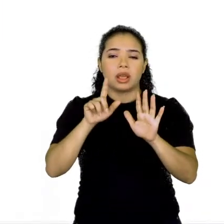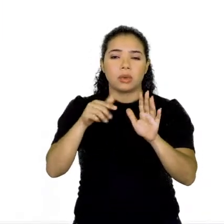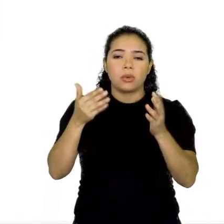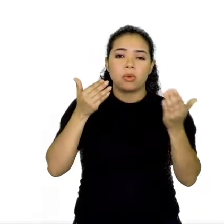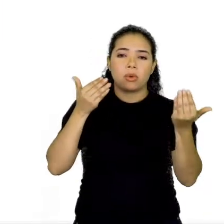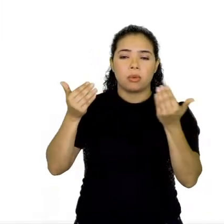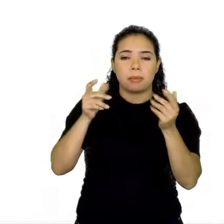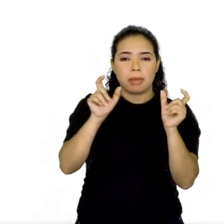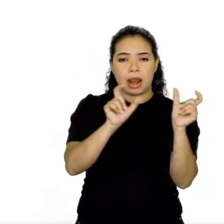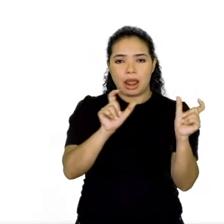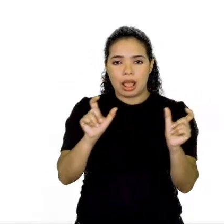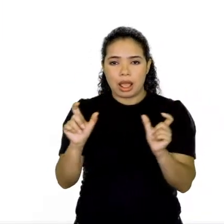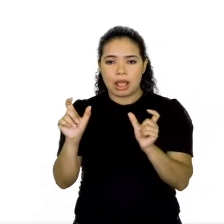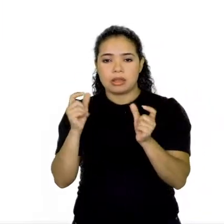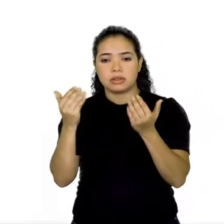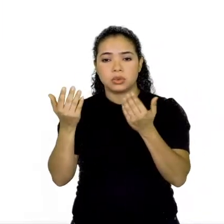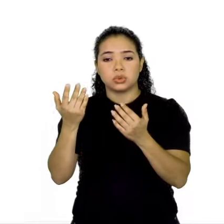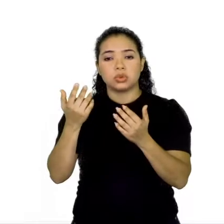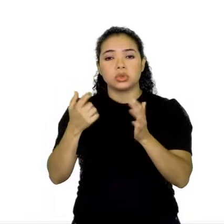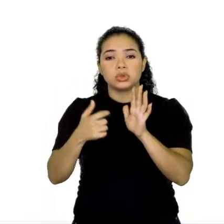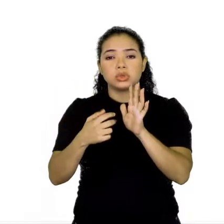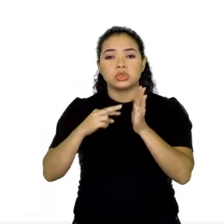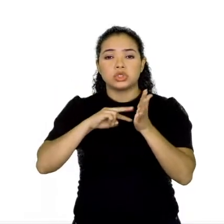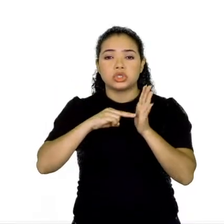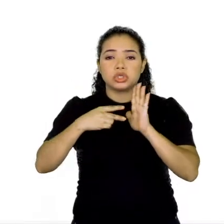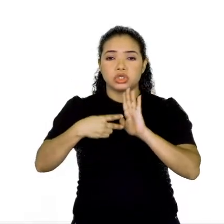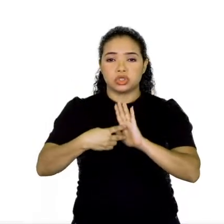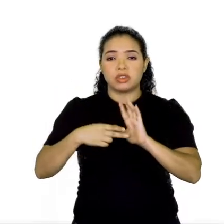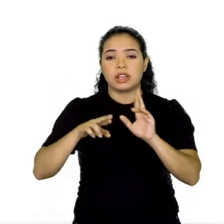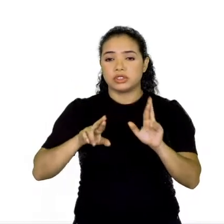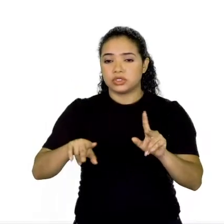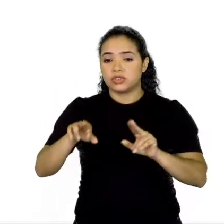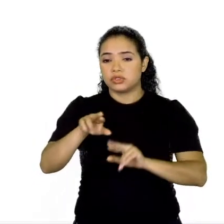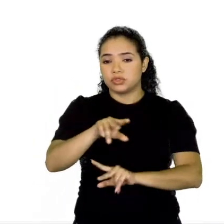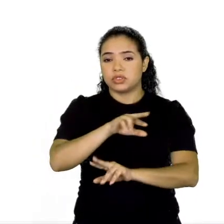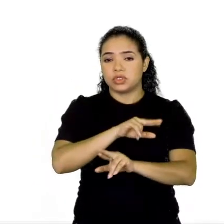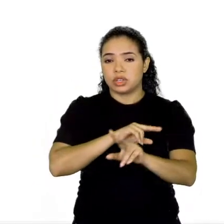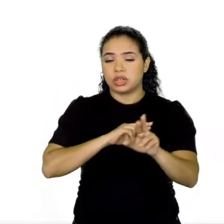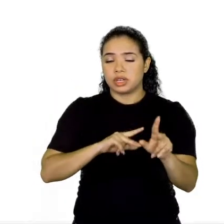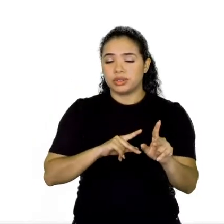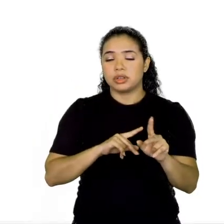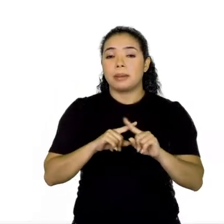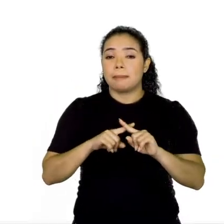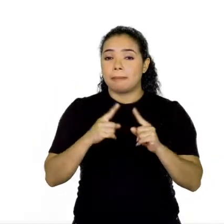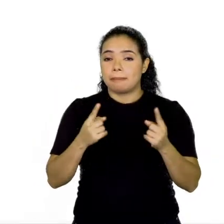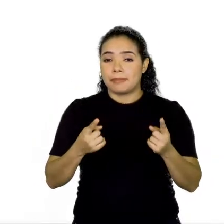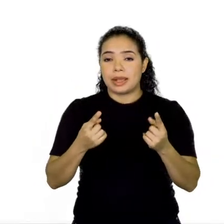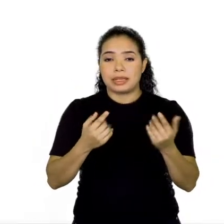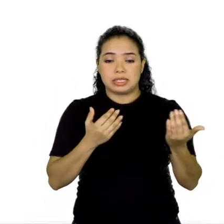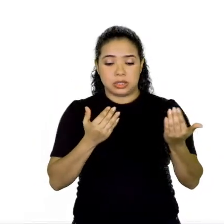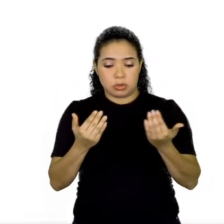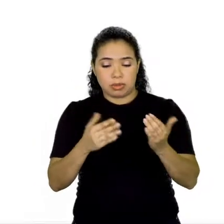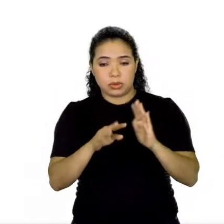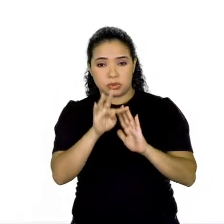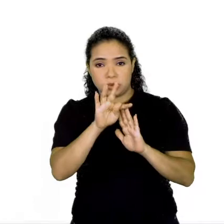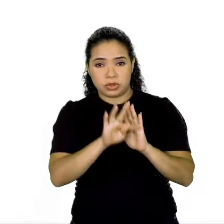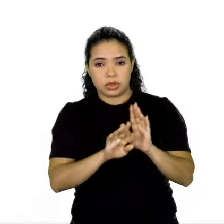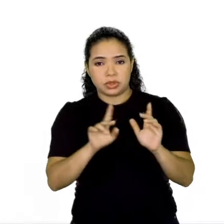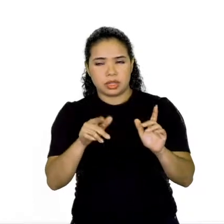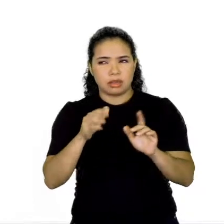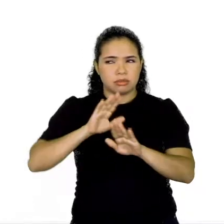de palavras com significados diferentes. E cujo termo comparativo, ele fica